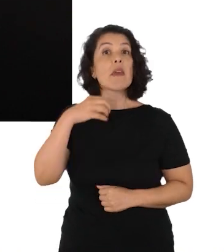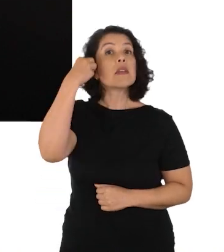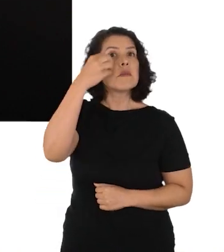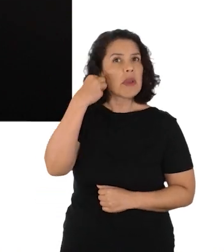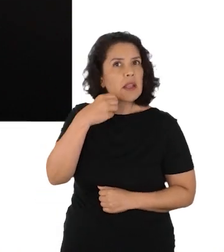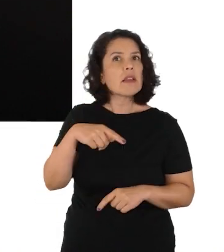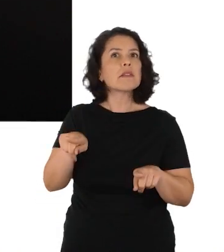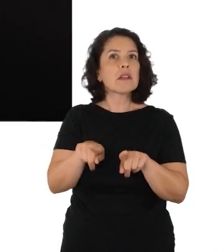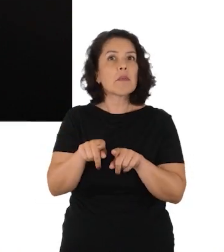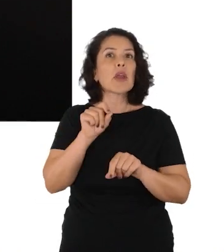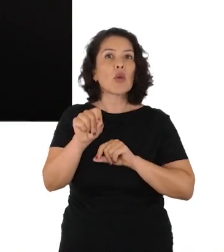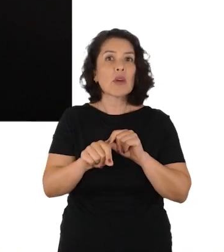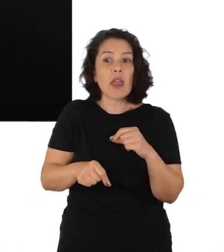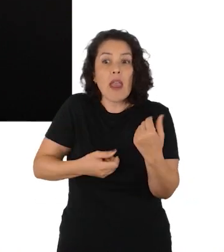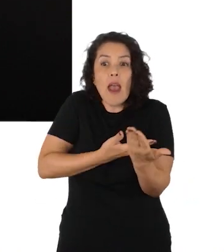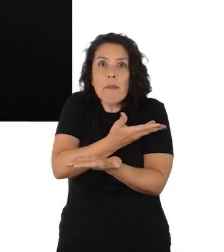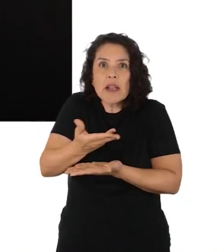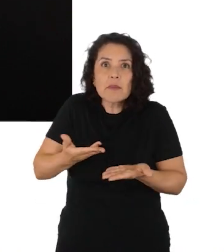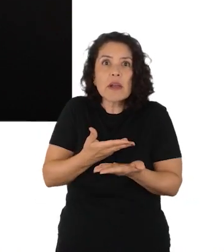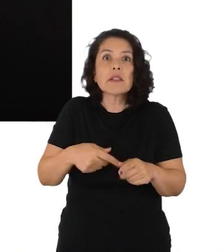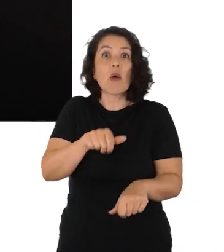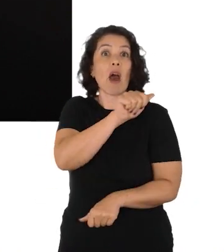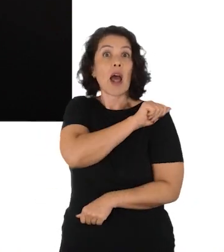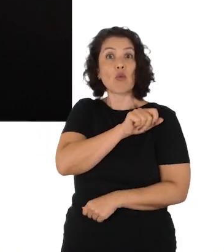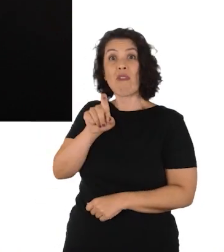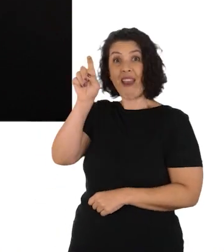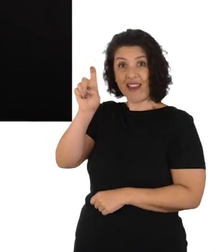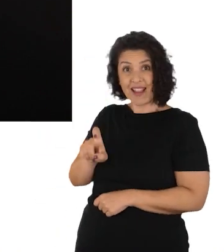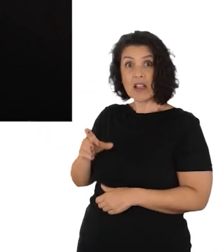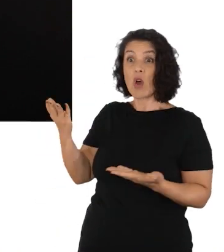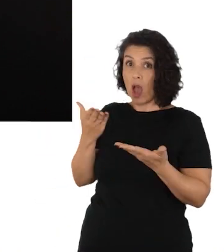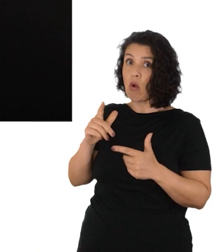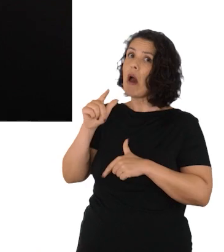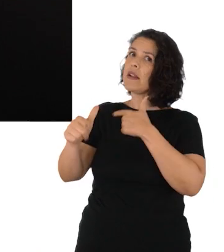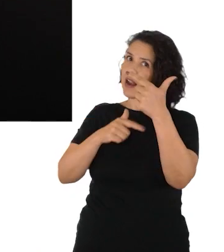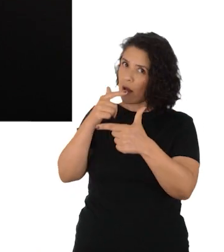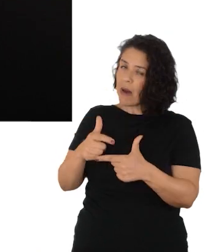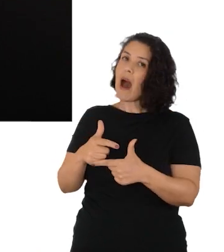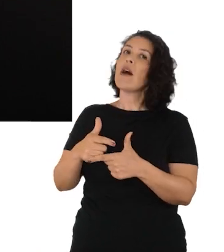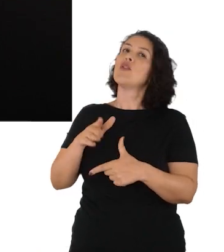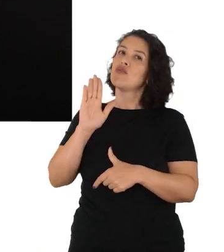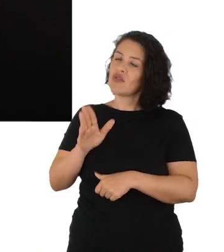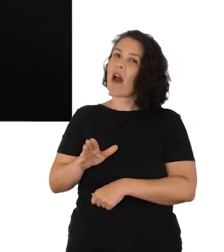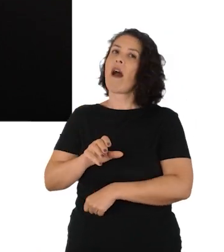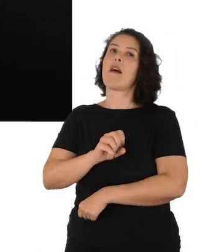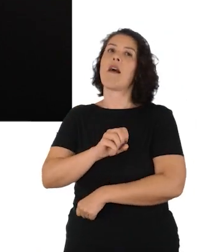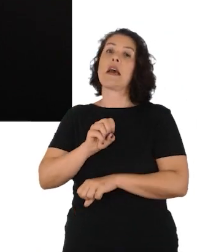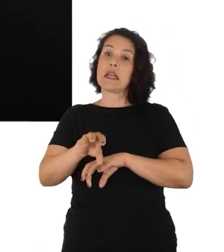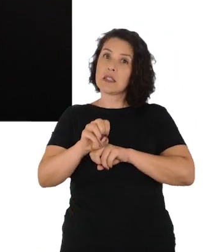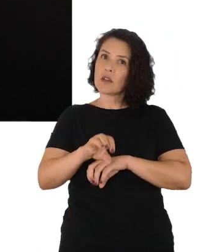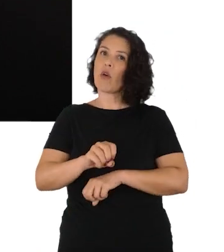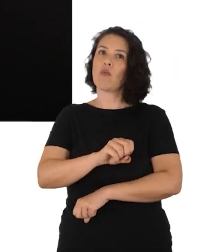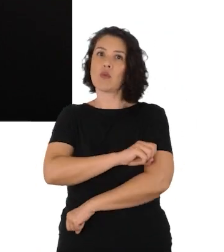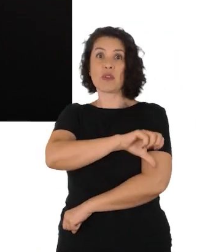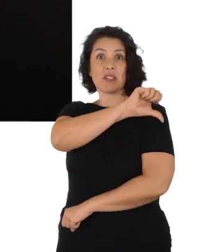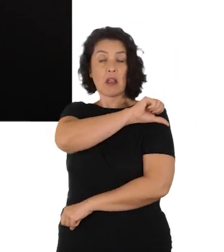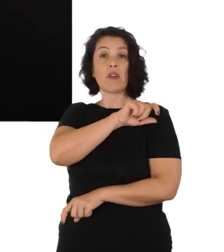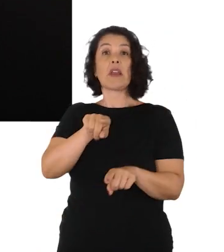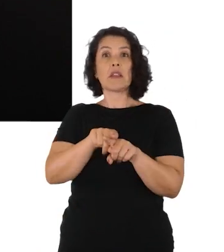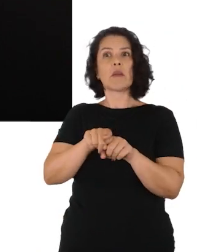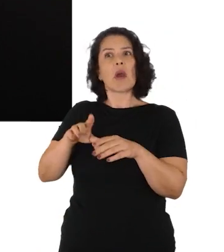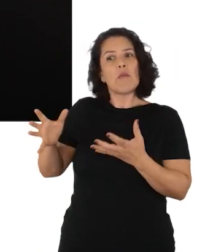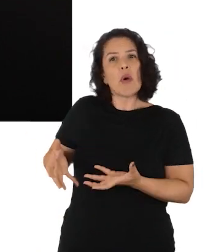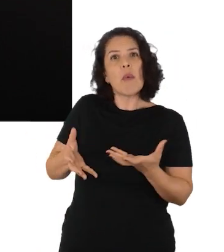tudo foi que a experiência trouxe a possibilidade de interação e partilha com ingressos do curso que atuam na educação